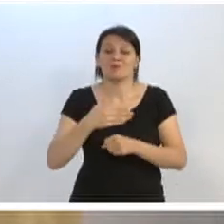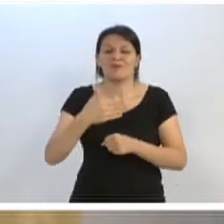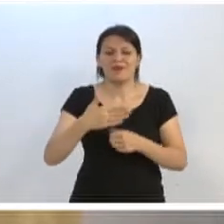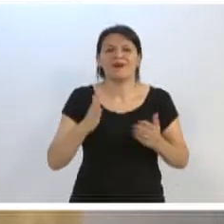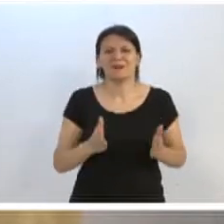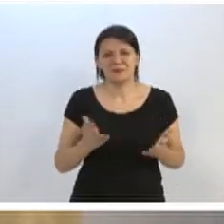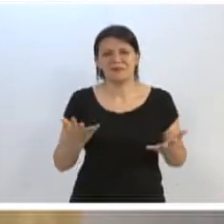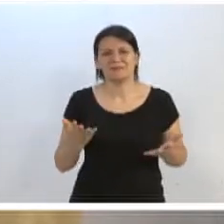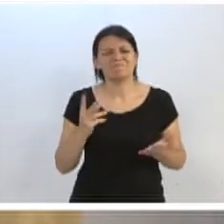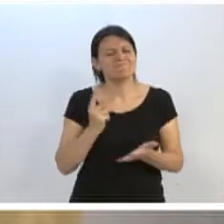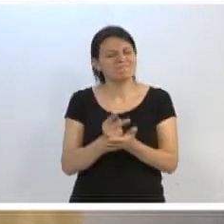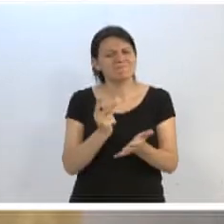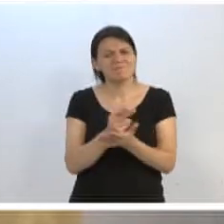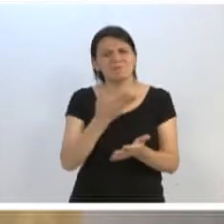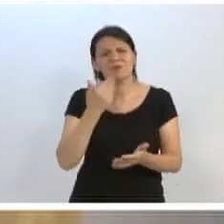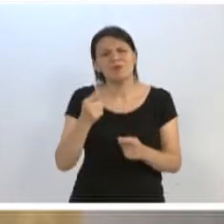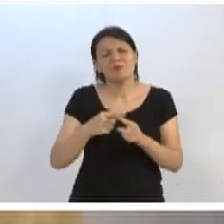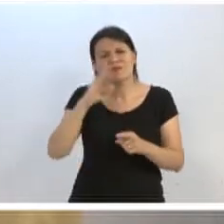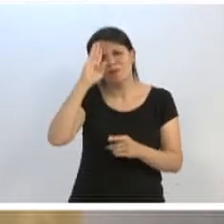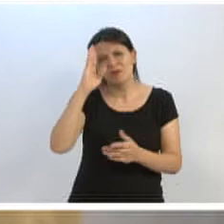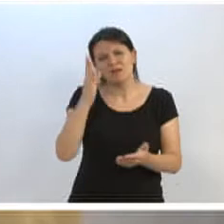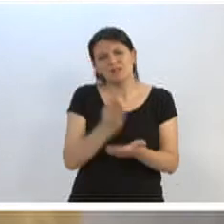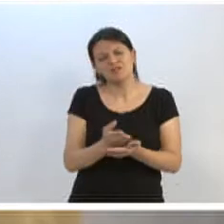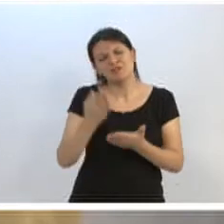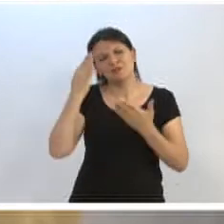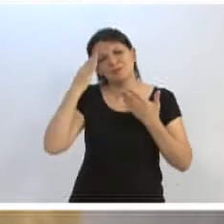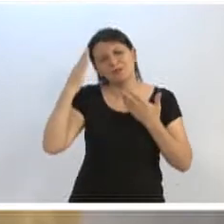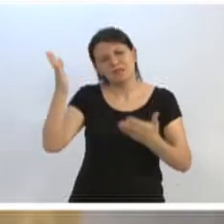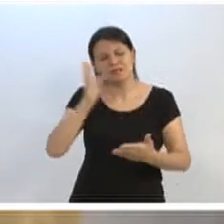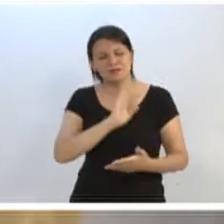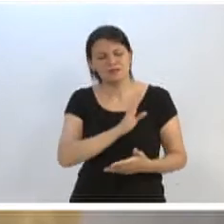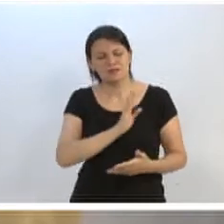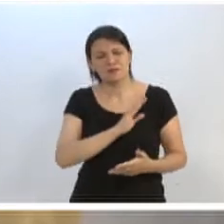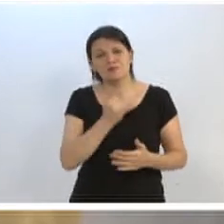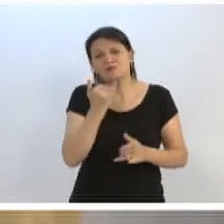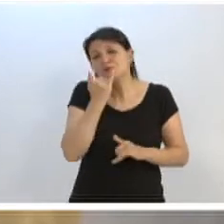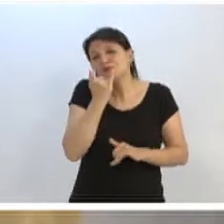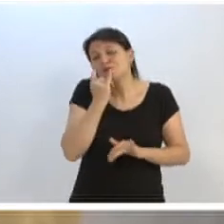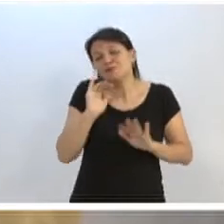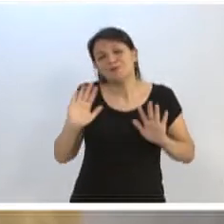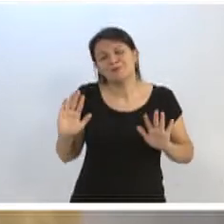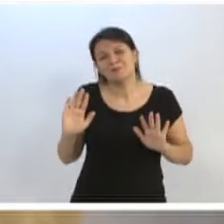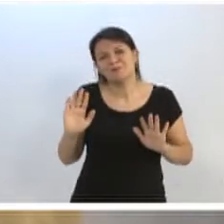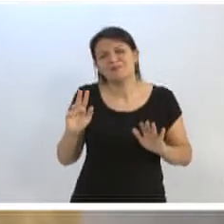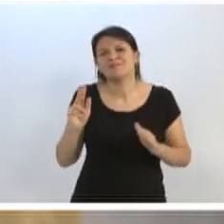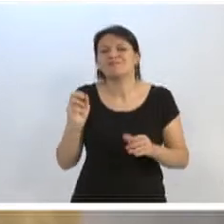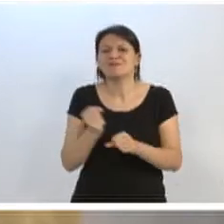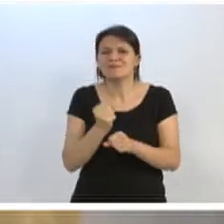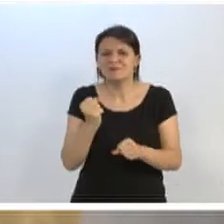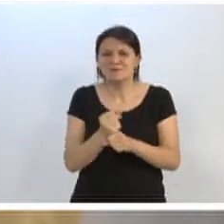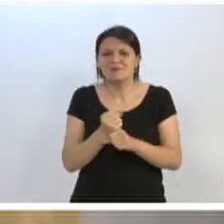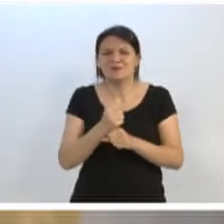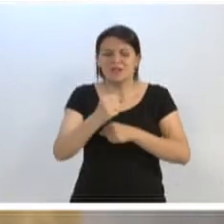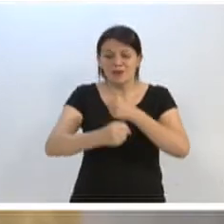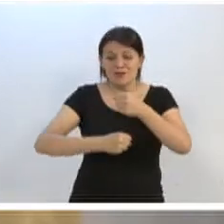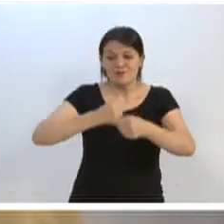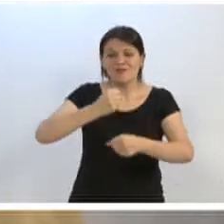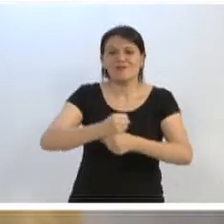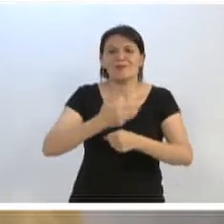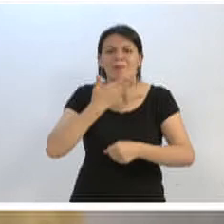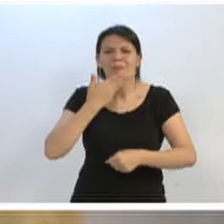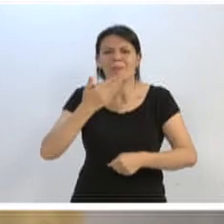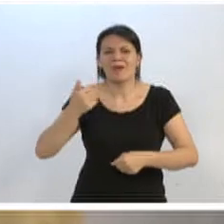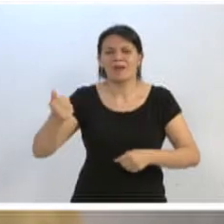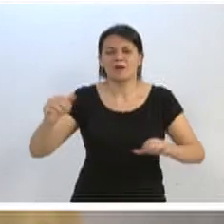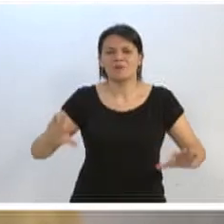sempre melhor, porque eu acredito nisso. Obrigado a todos de coração, desculpas qualquer coisa, e vamos construir um 2019 muito melhor. Conectados,